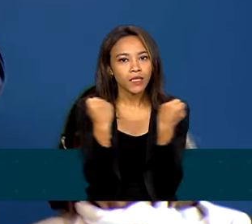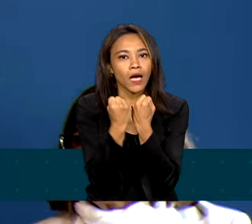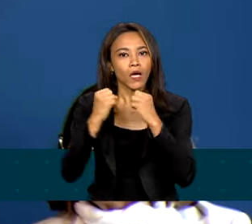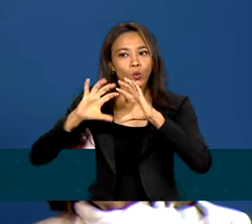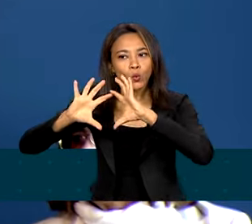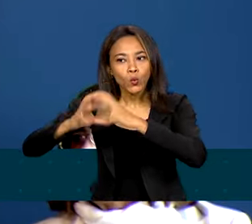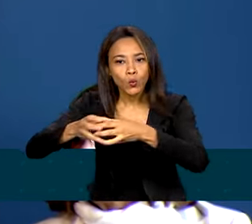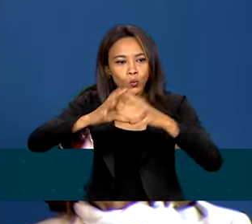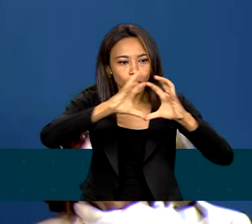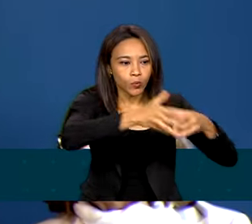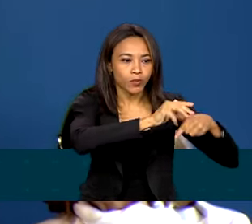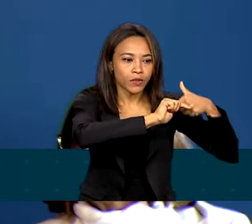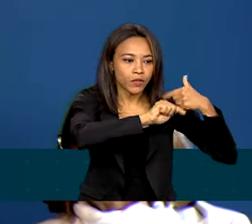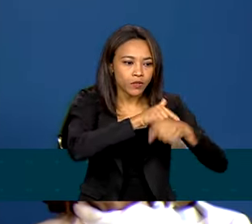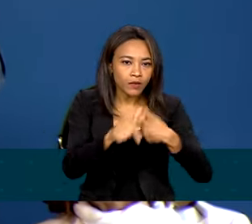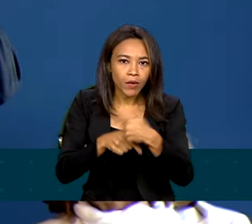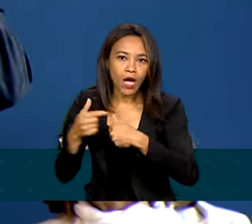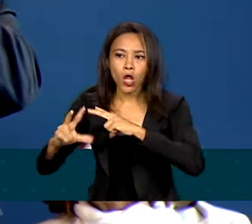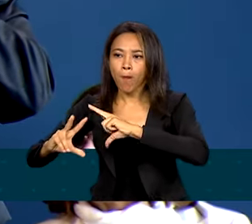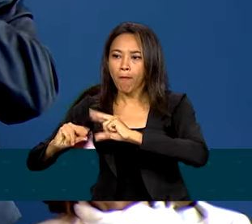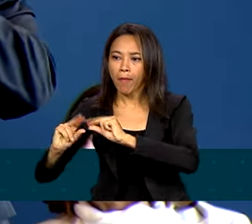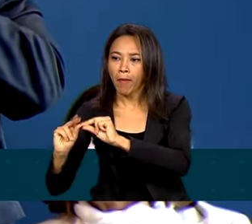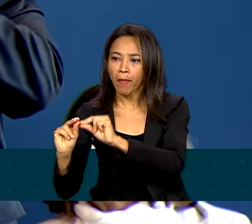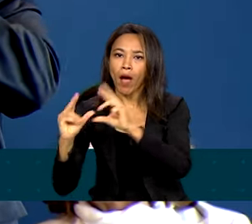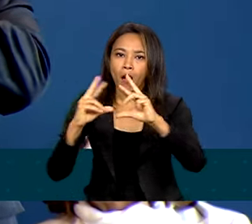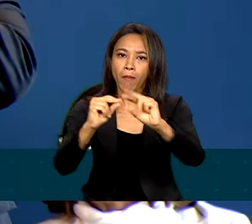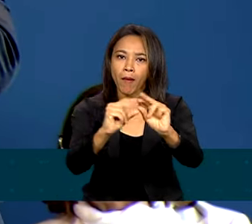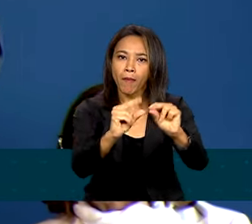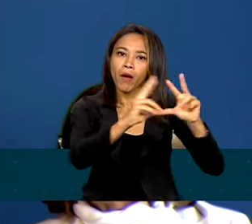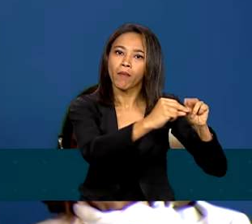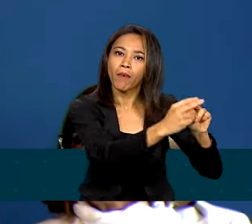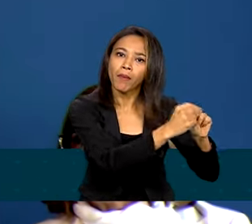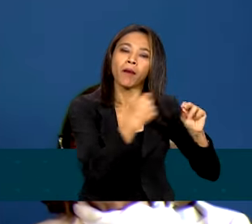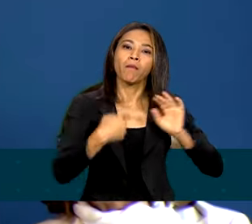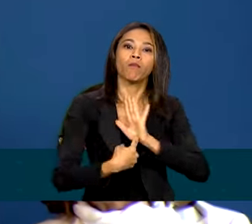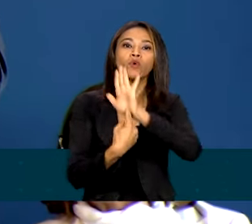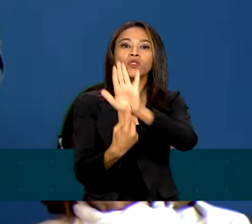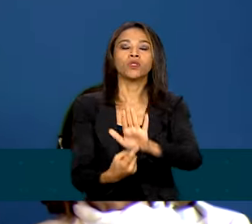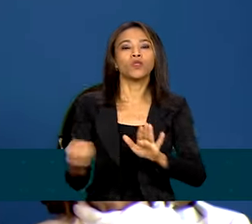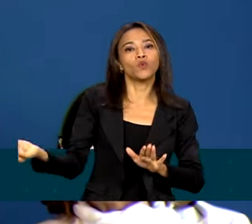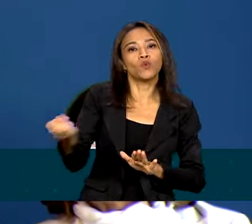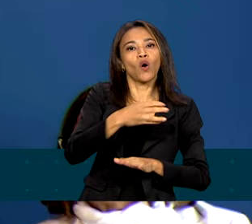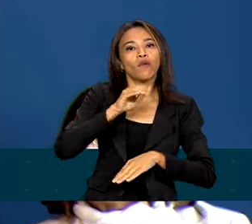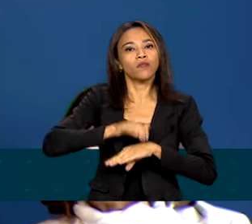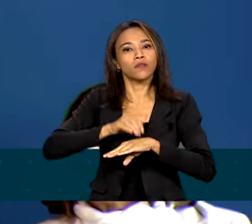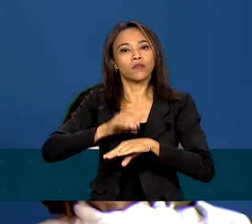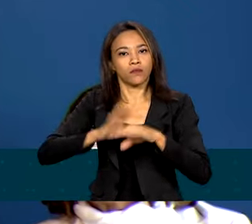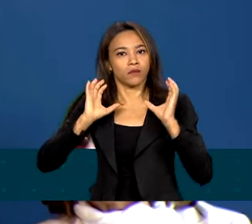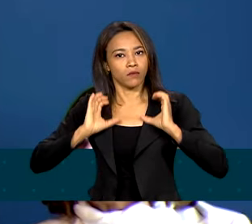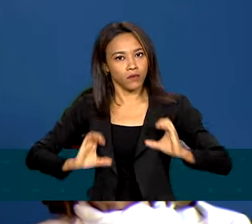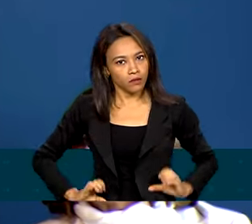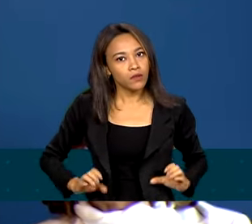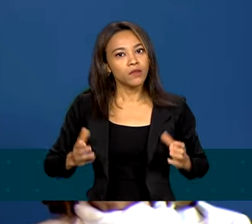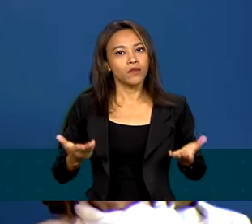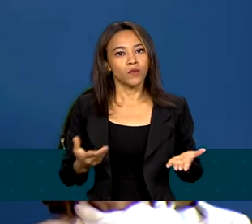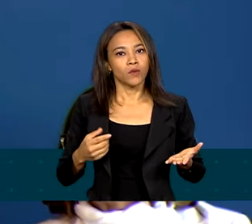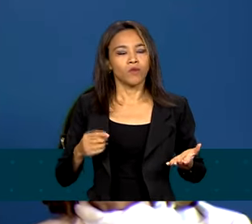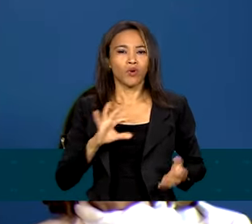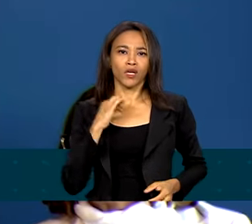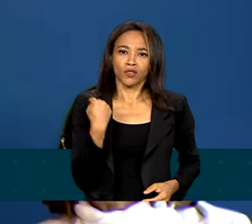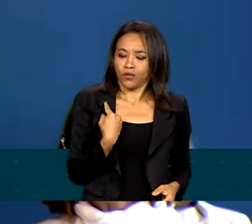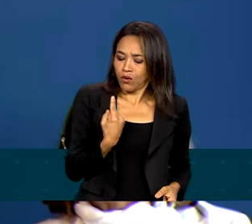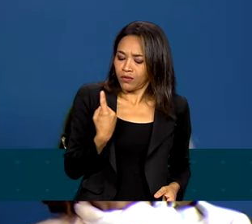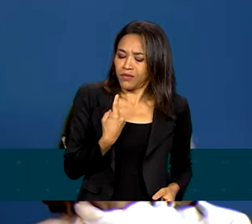conversa deve ser visto como um elemento indutor de novas práticas, um elemento mobilizador, porque sozinhos